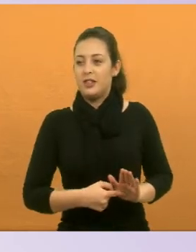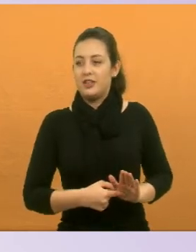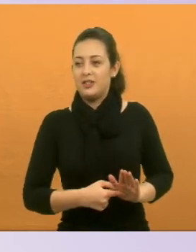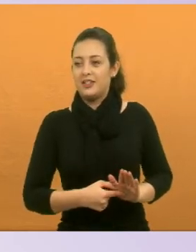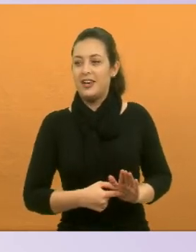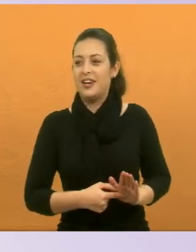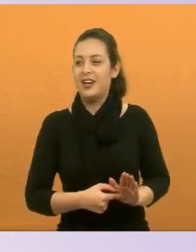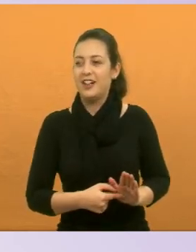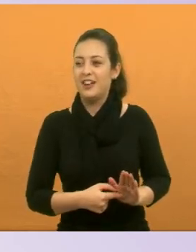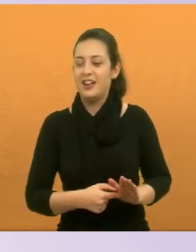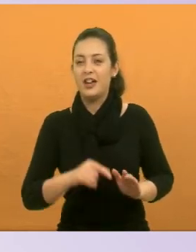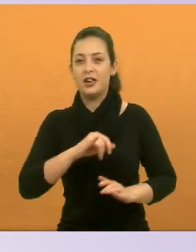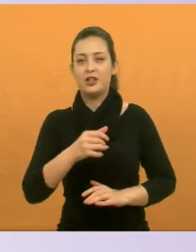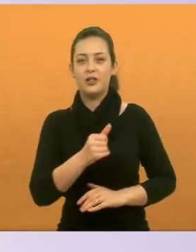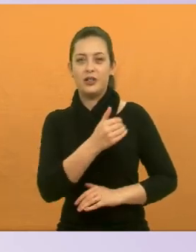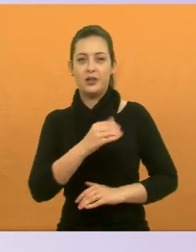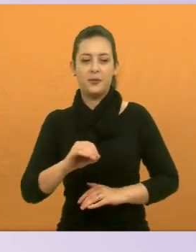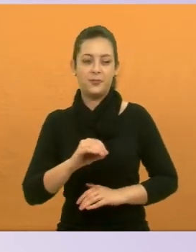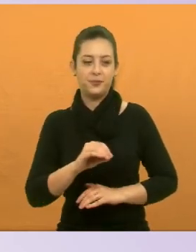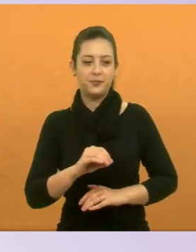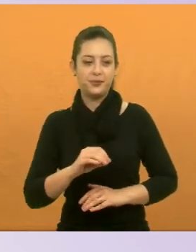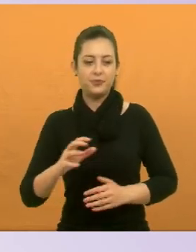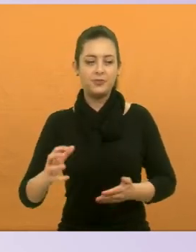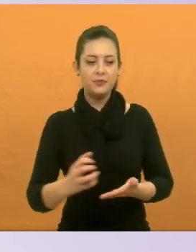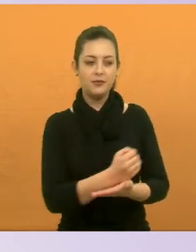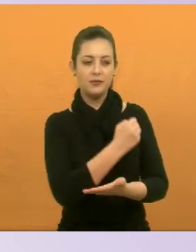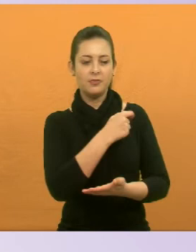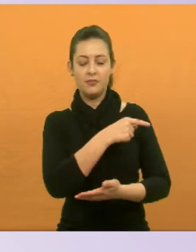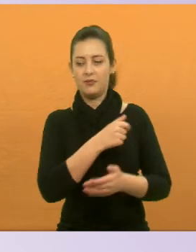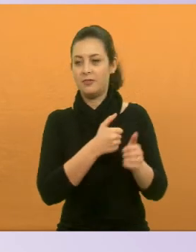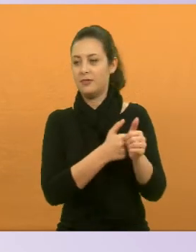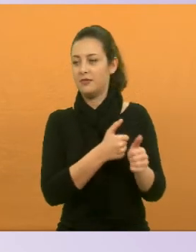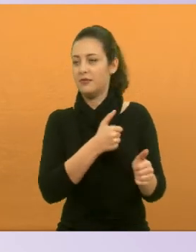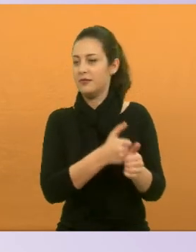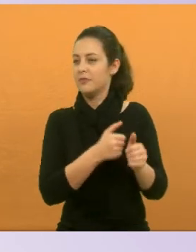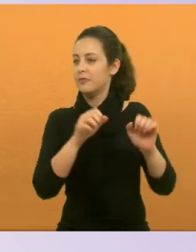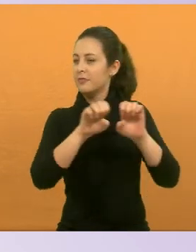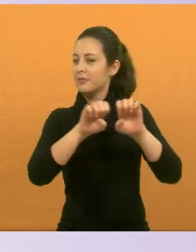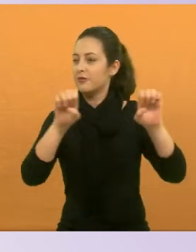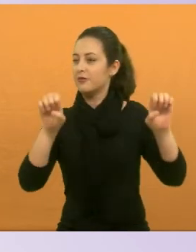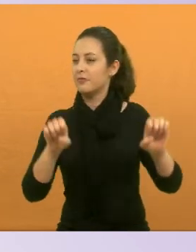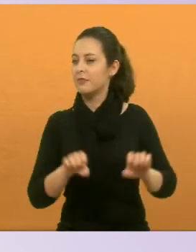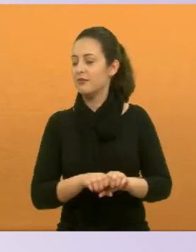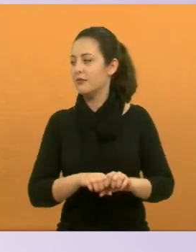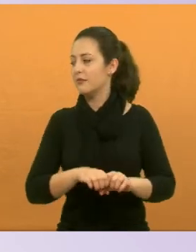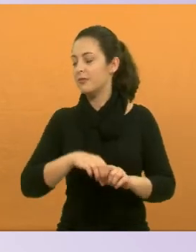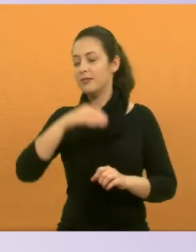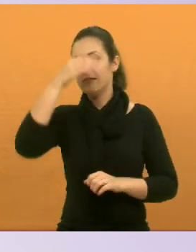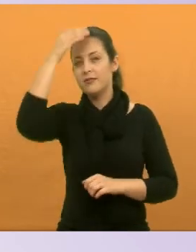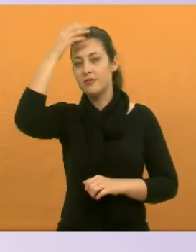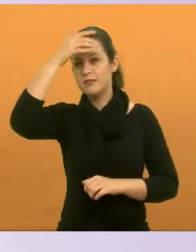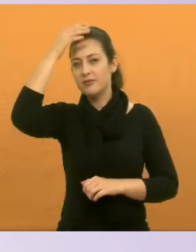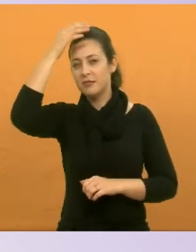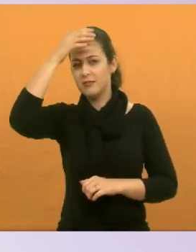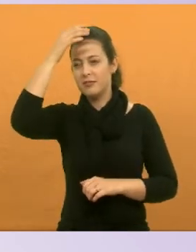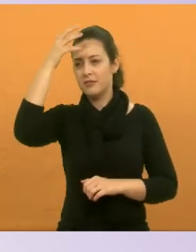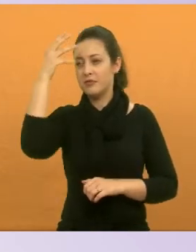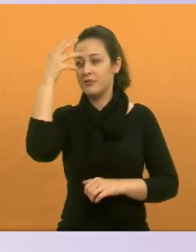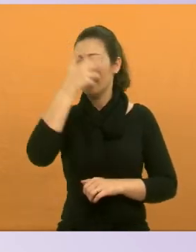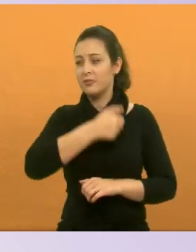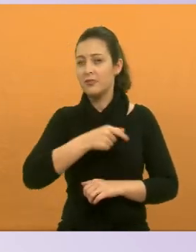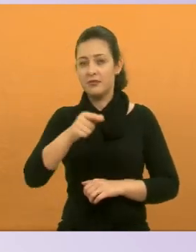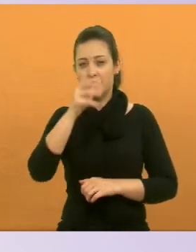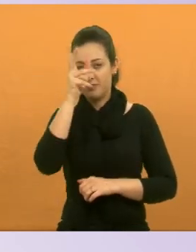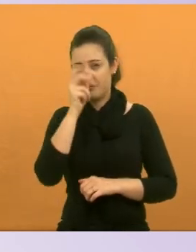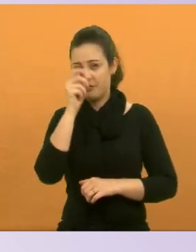de um animal. Esse é o João, nós resgatamos esse animal lá perto da infraestrutura. A cabeça dele, aí já está linda, parece